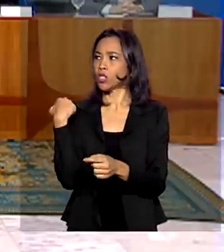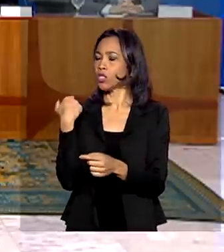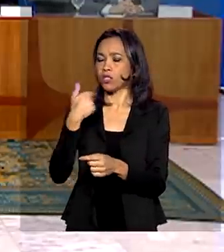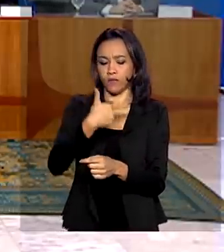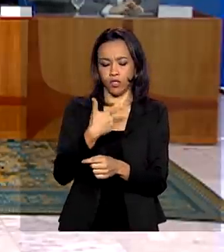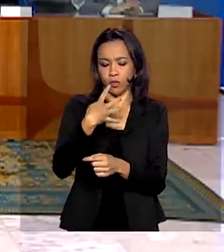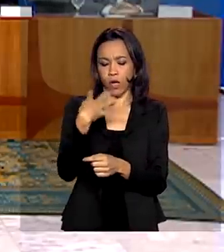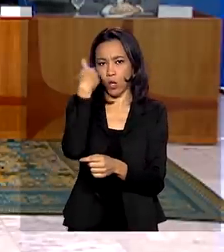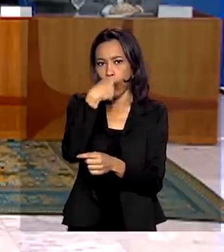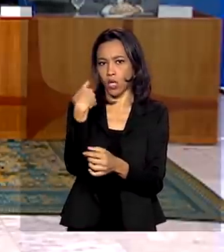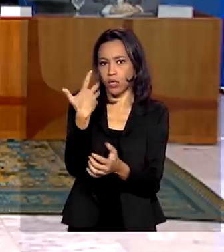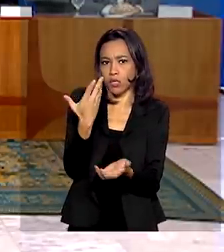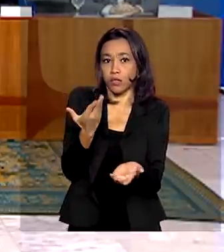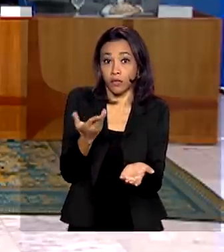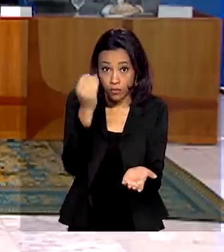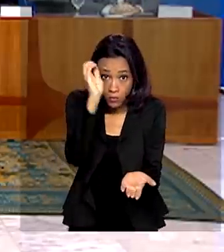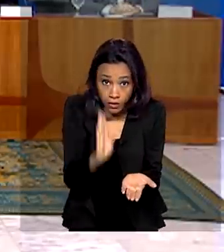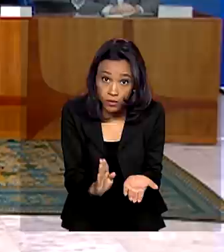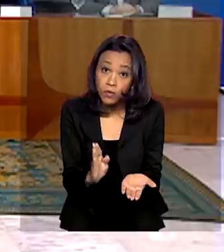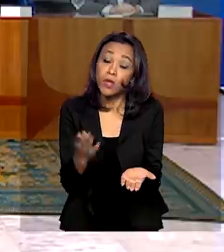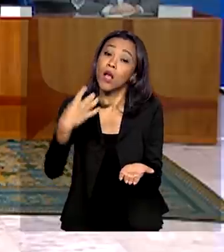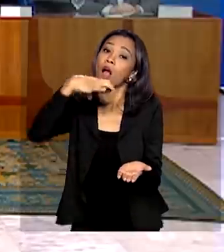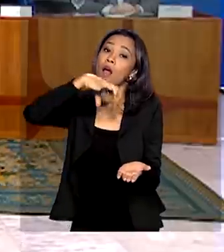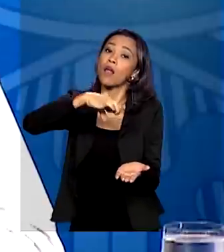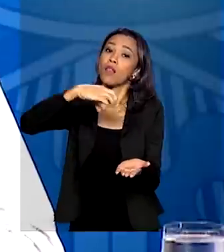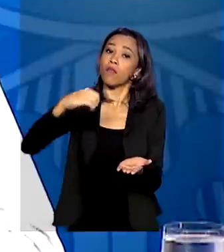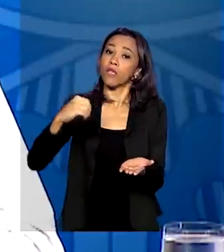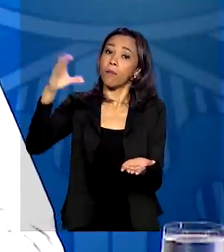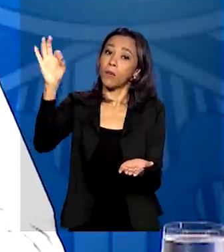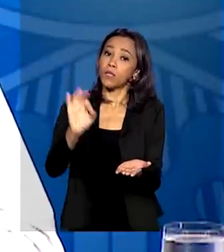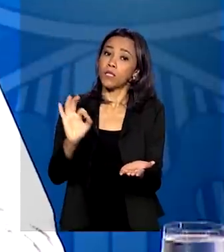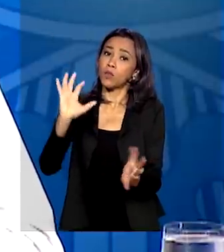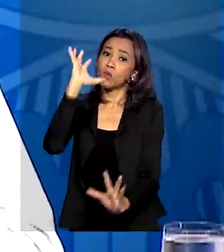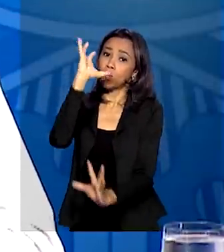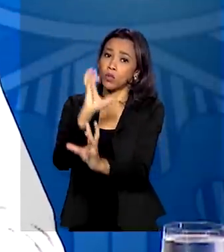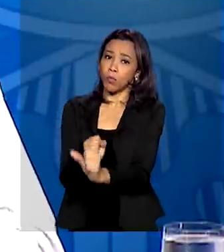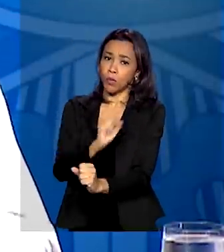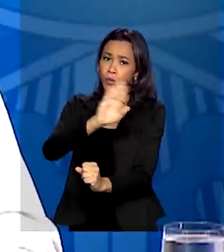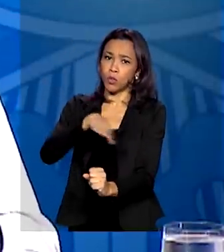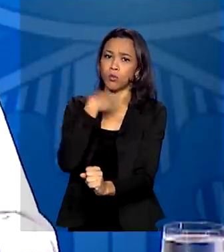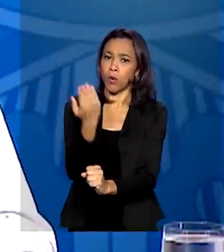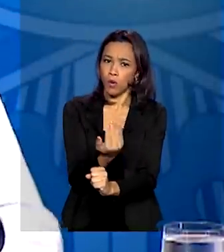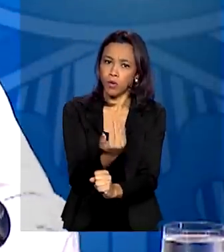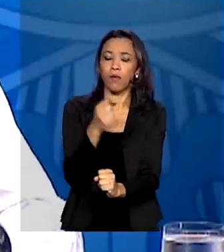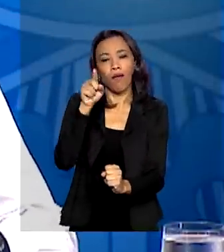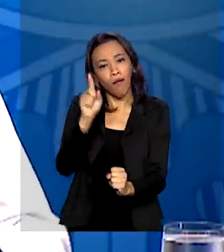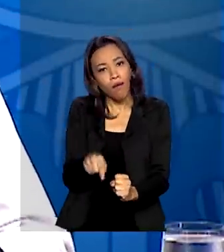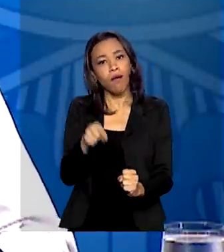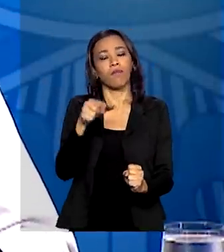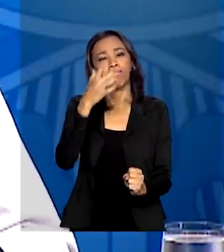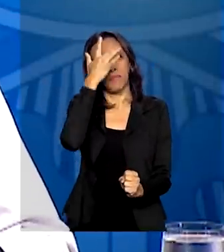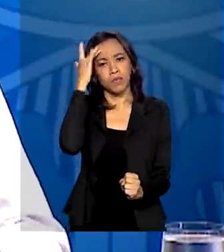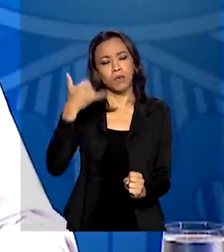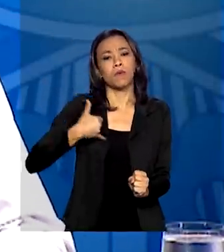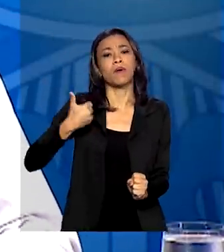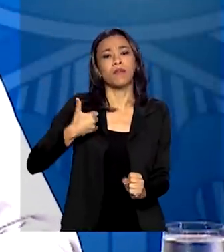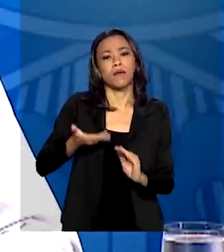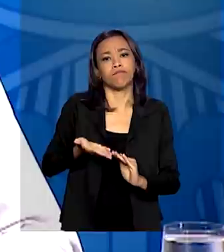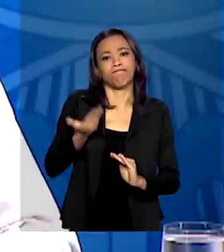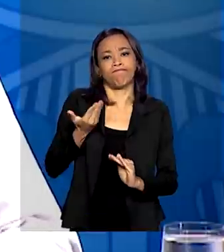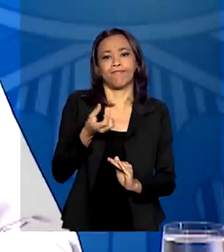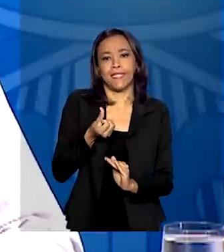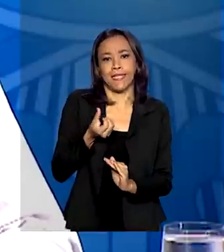24 horas no Brasil. 90% do total de óbitos no país são de pessoas com mais de